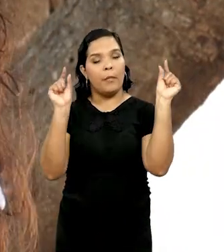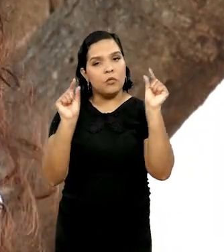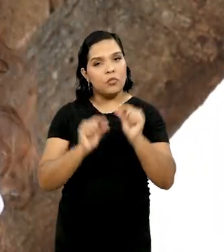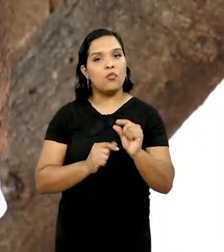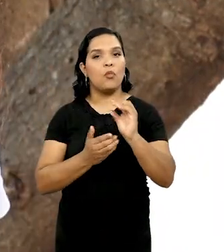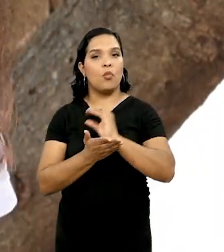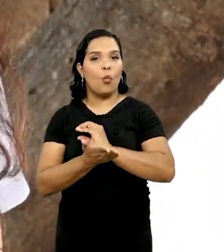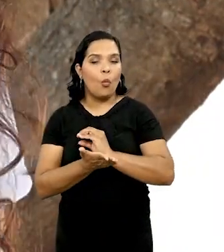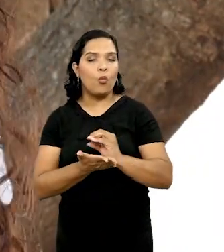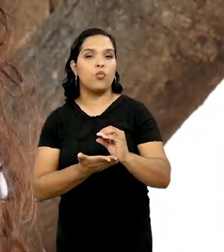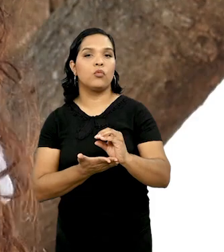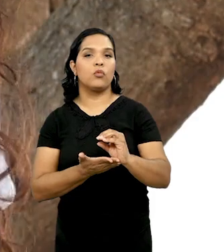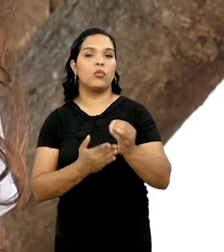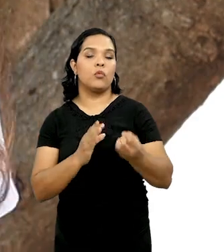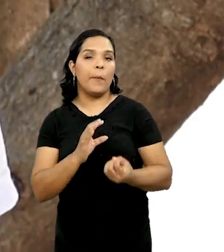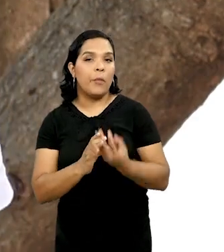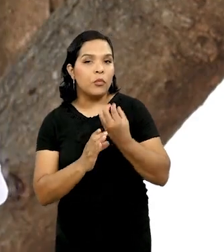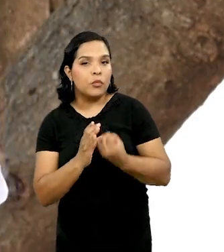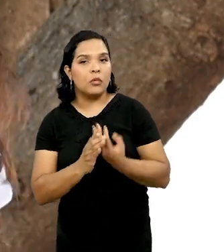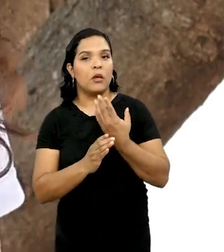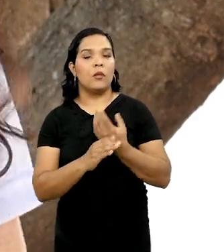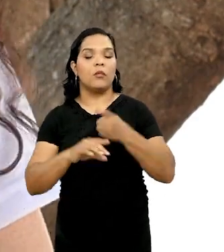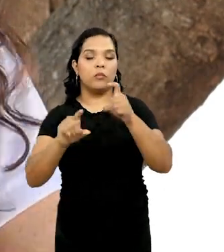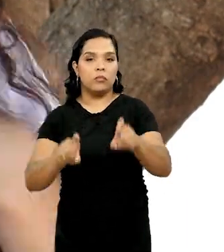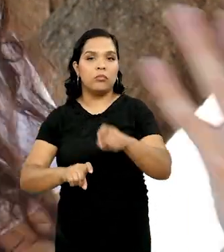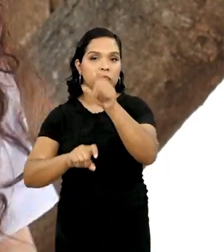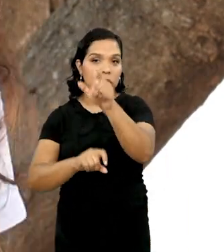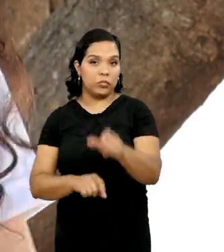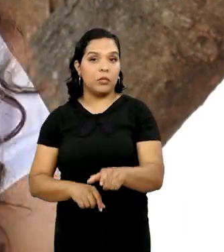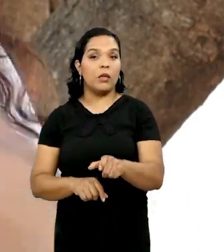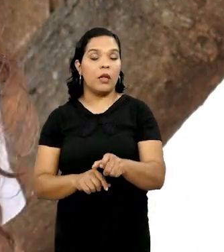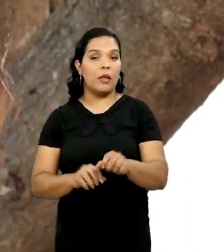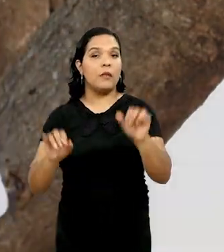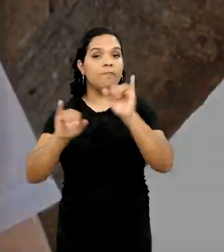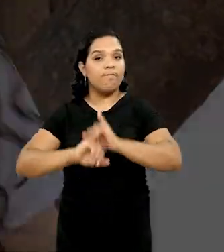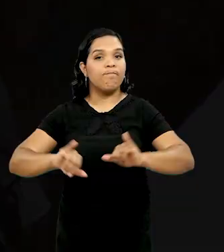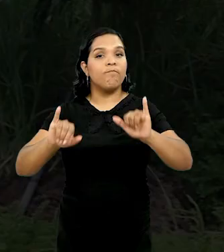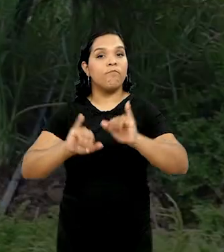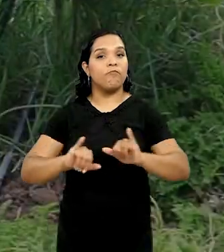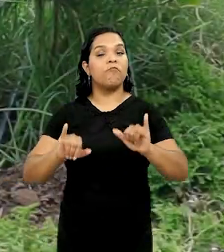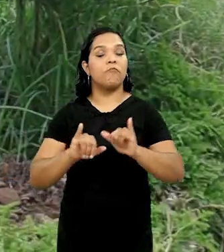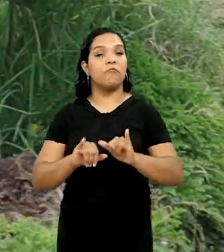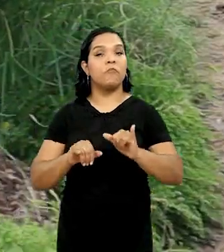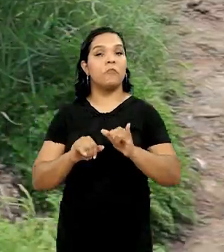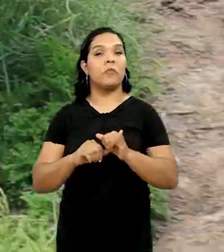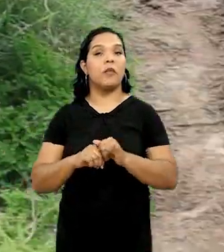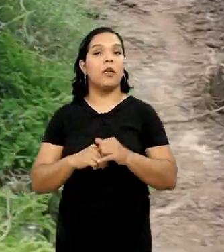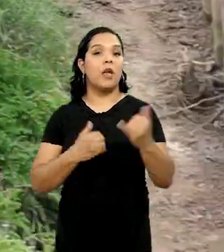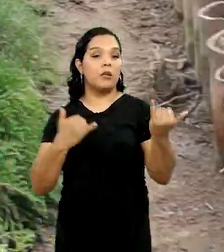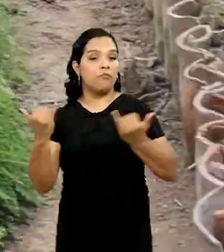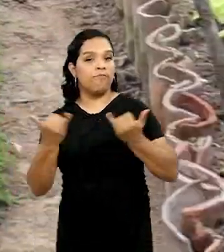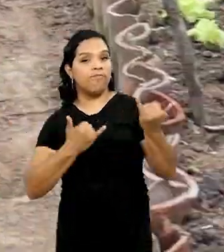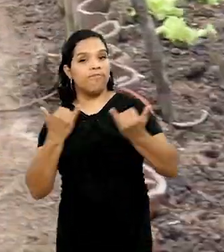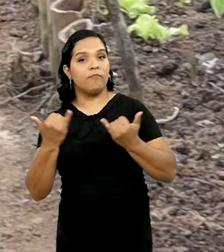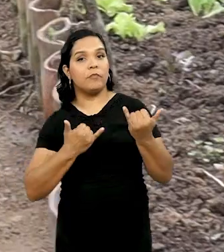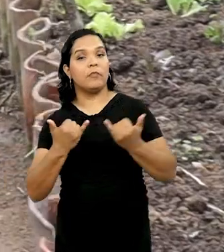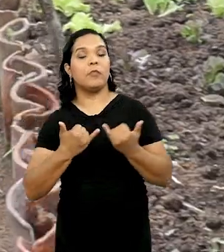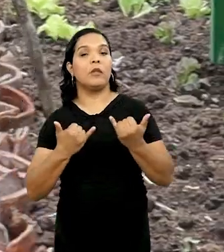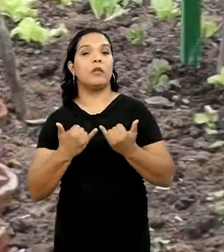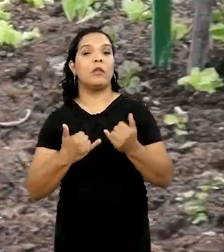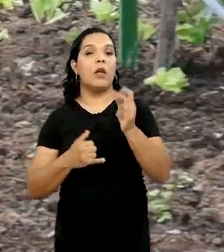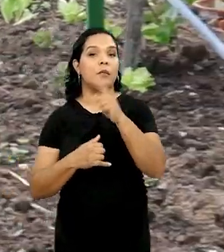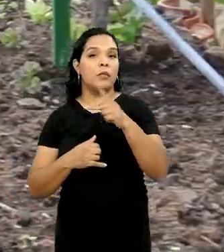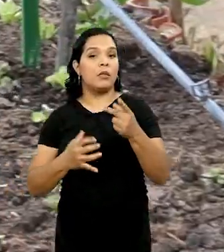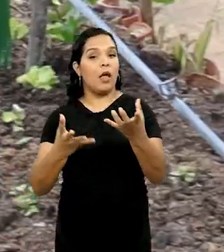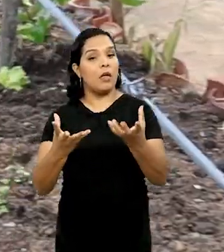de produção, os produtores, há grandes relatos, muitos relatos, que a gente recebe todo dia, a professora